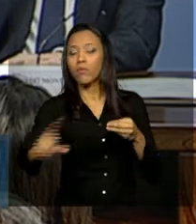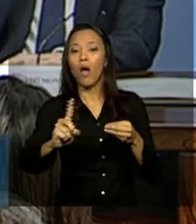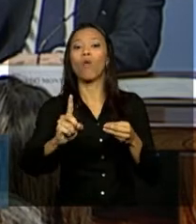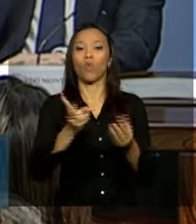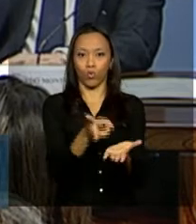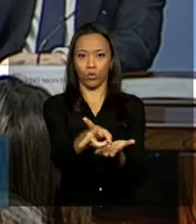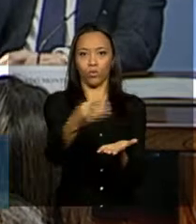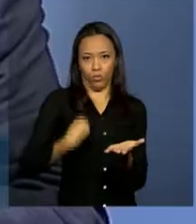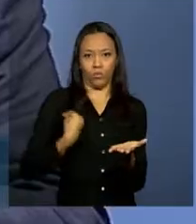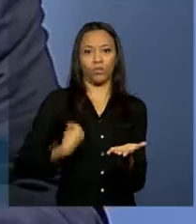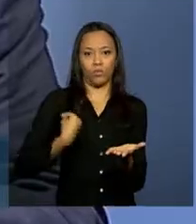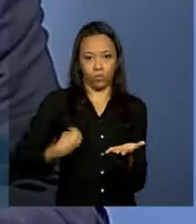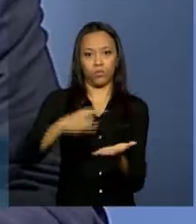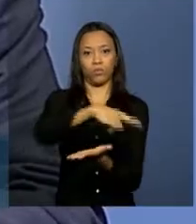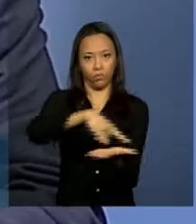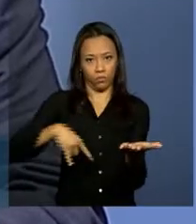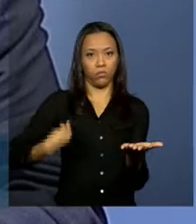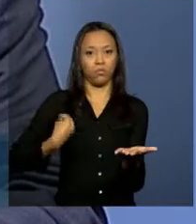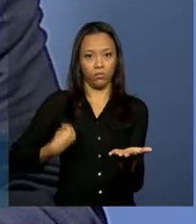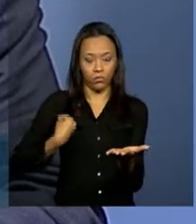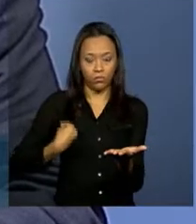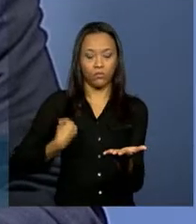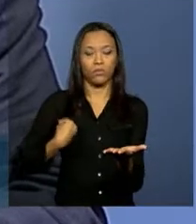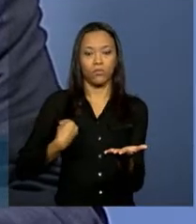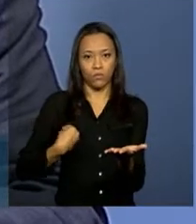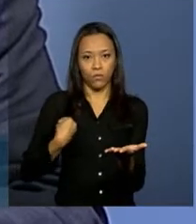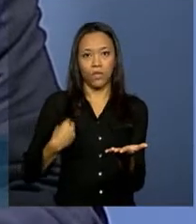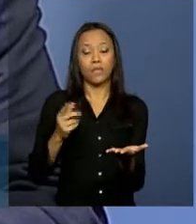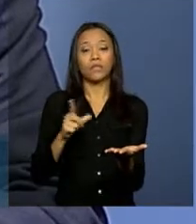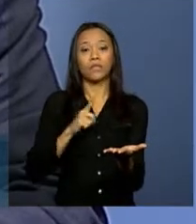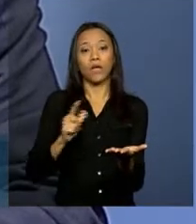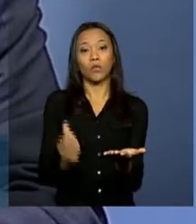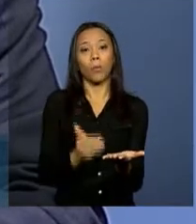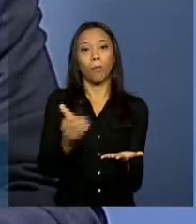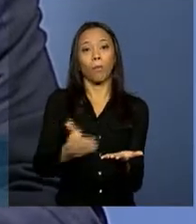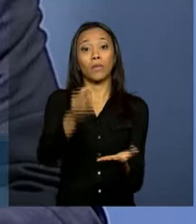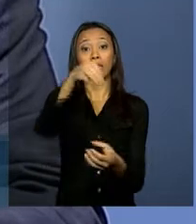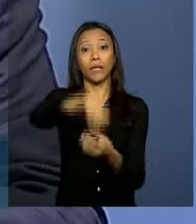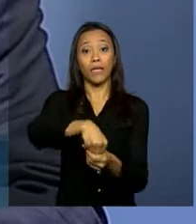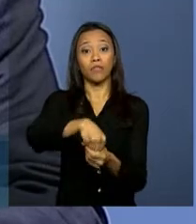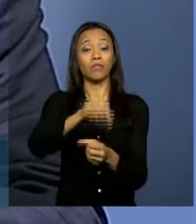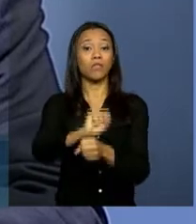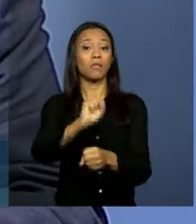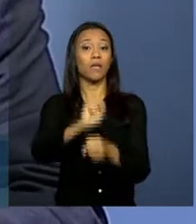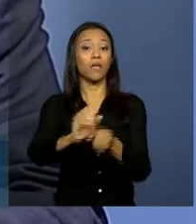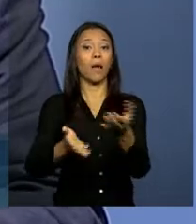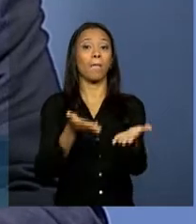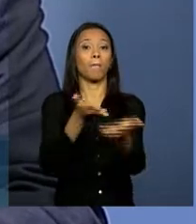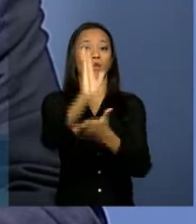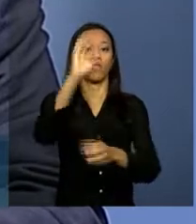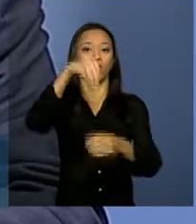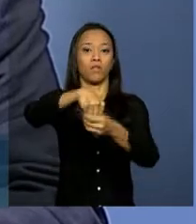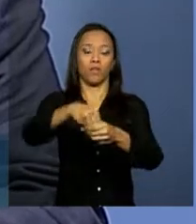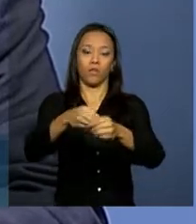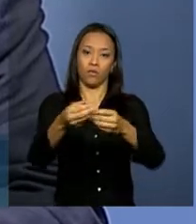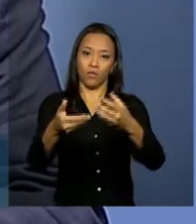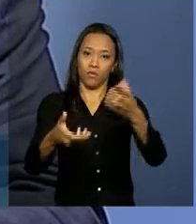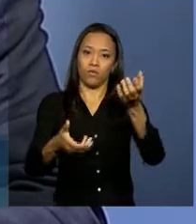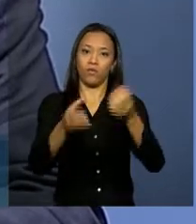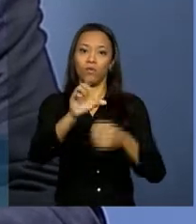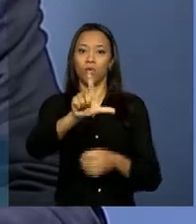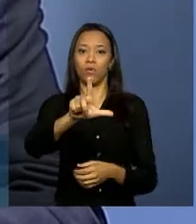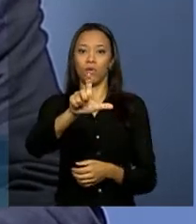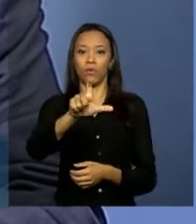para a em vigor, está ainda em exame, está no processo de aprovação legislativa. Quanto aos outros acordos, dependem de